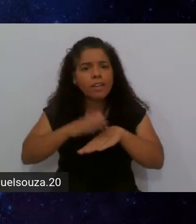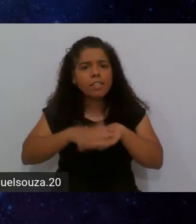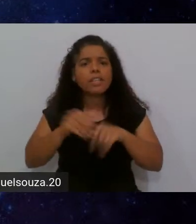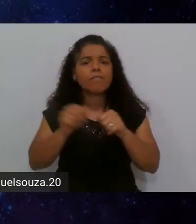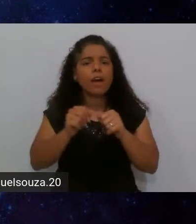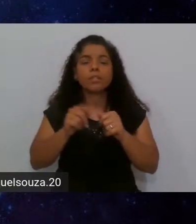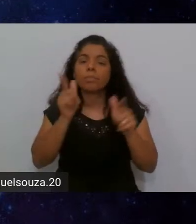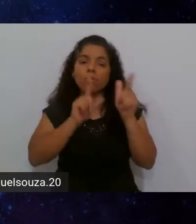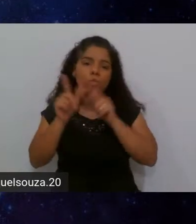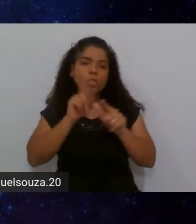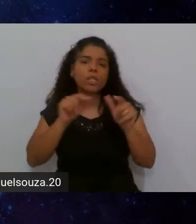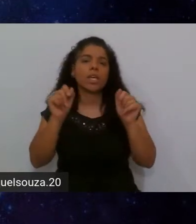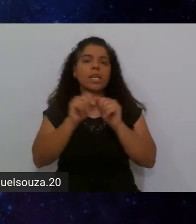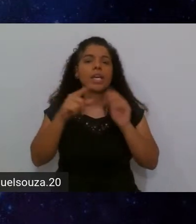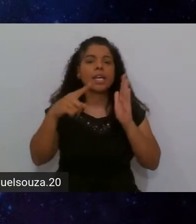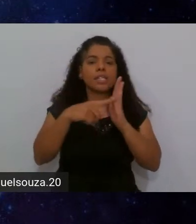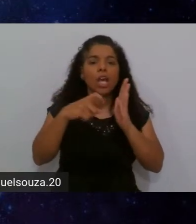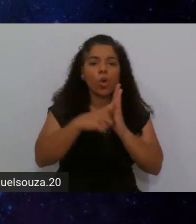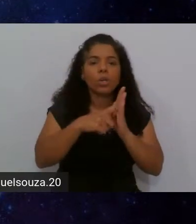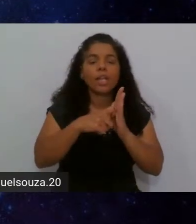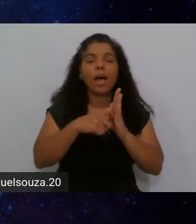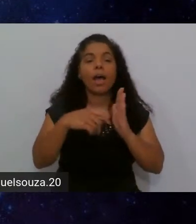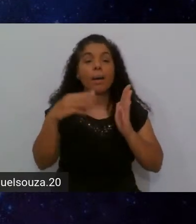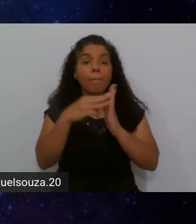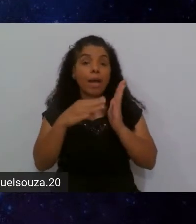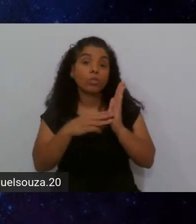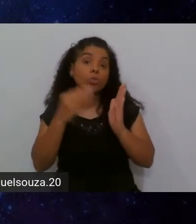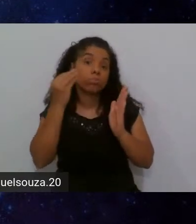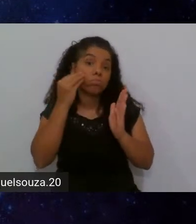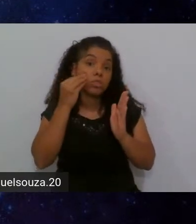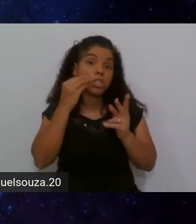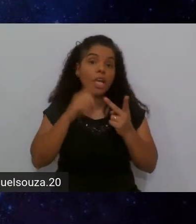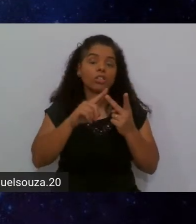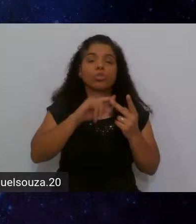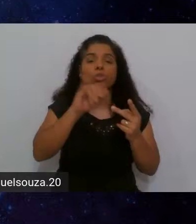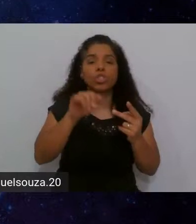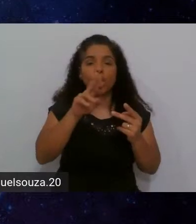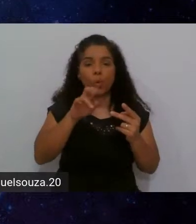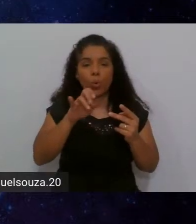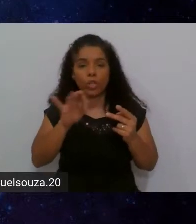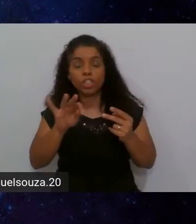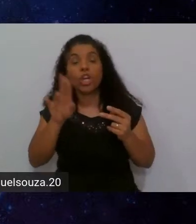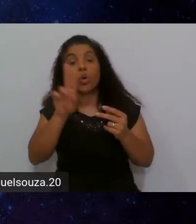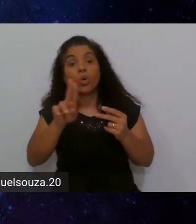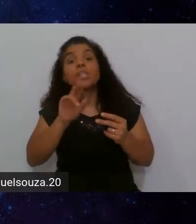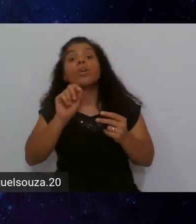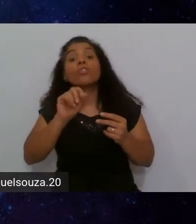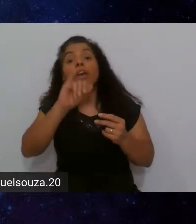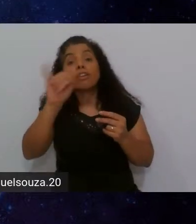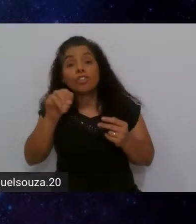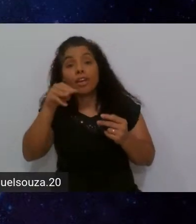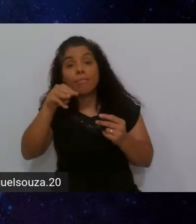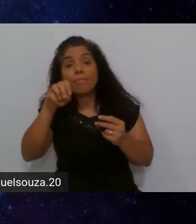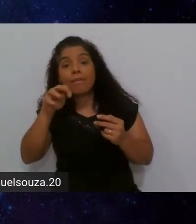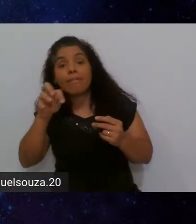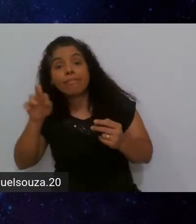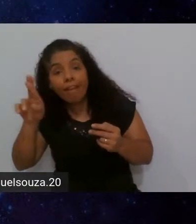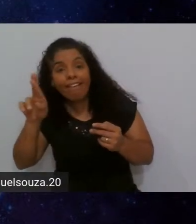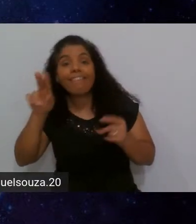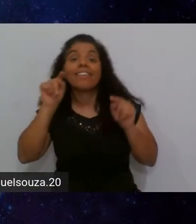conseguir então executar os seus métodos de teste do JUnity utilizando JMeter e ali então